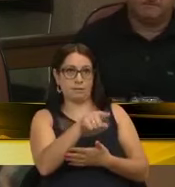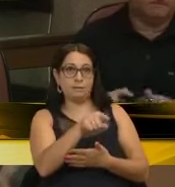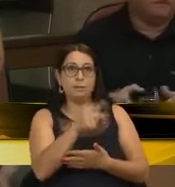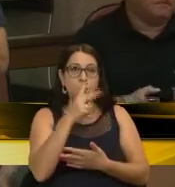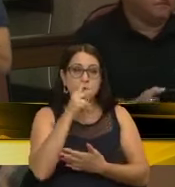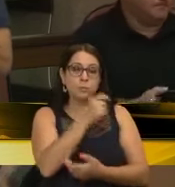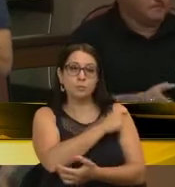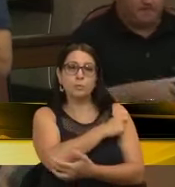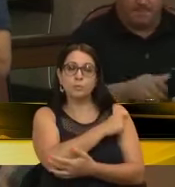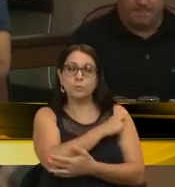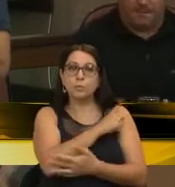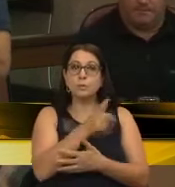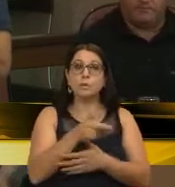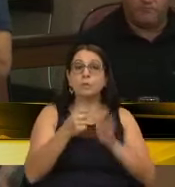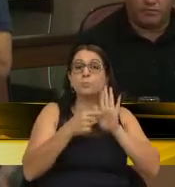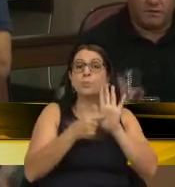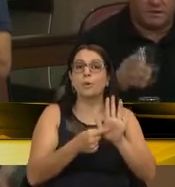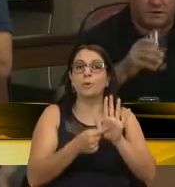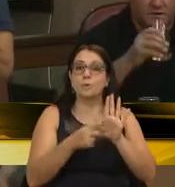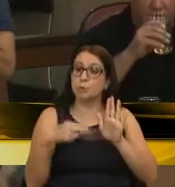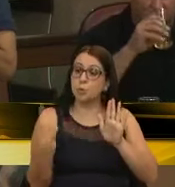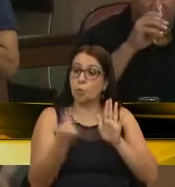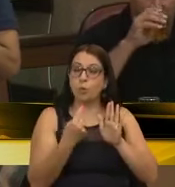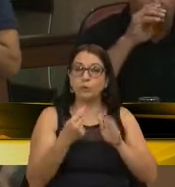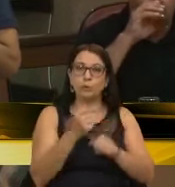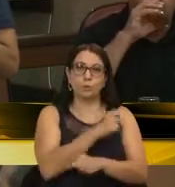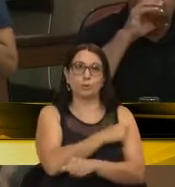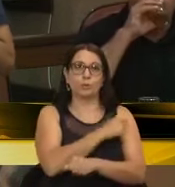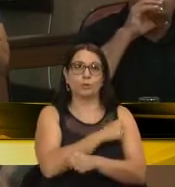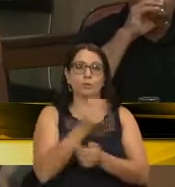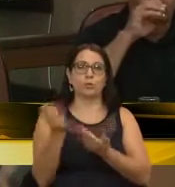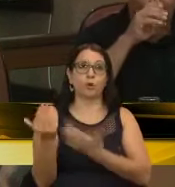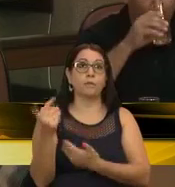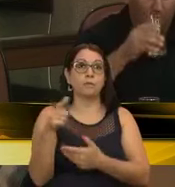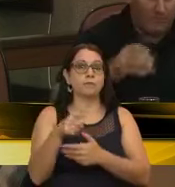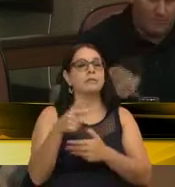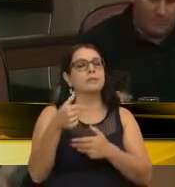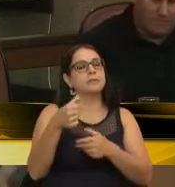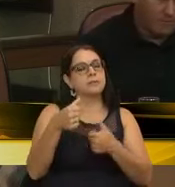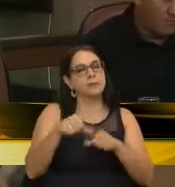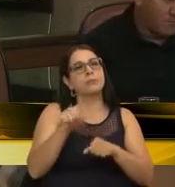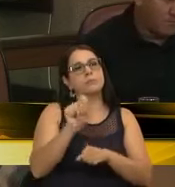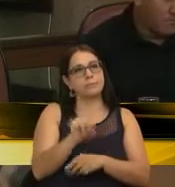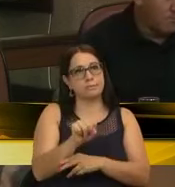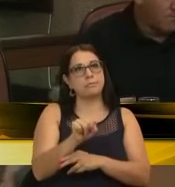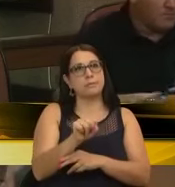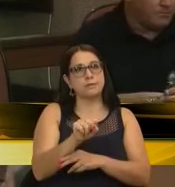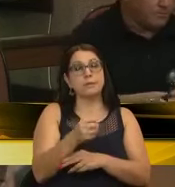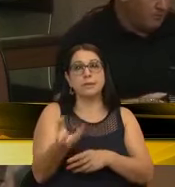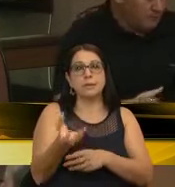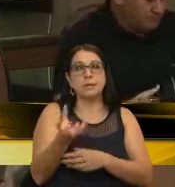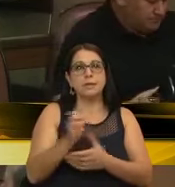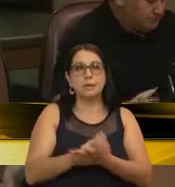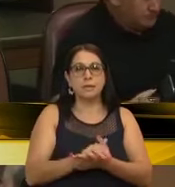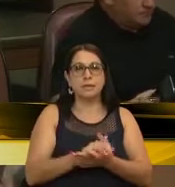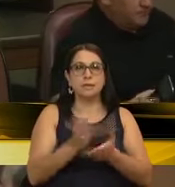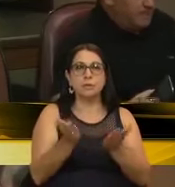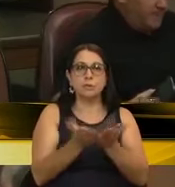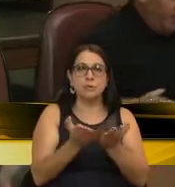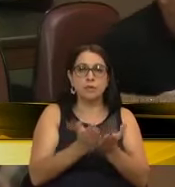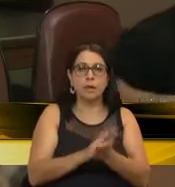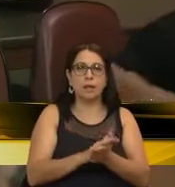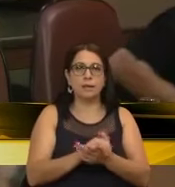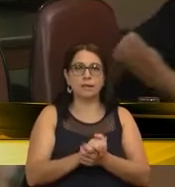desses alunos é que mostram que os nossos estudantes, os nossos jovens, estão sim querendo estudar,